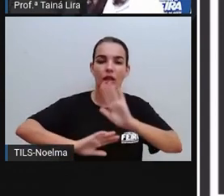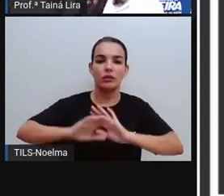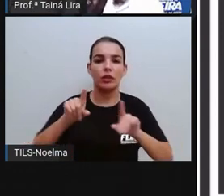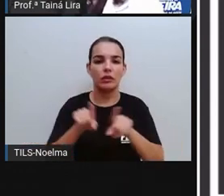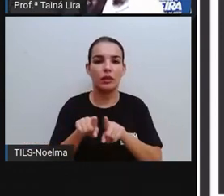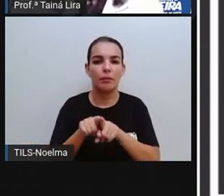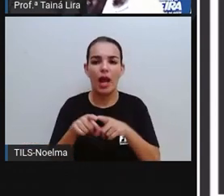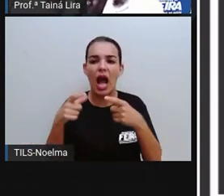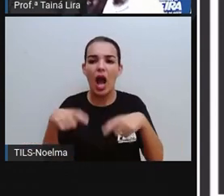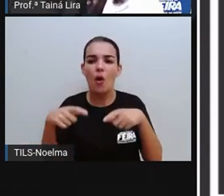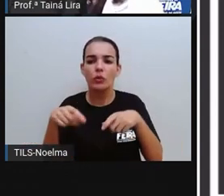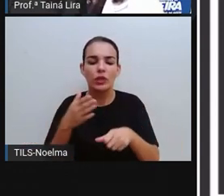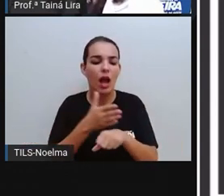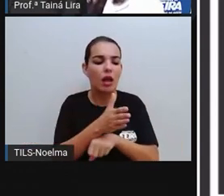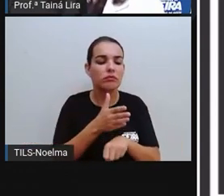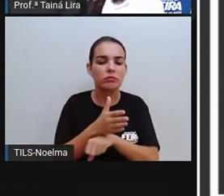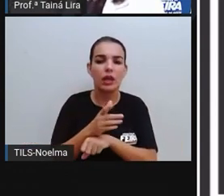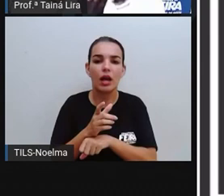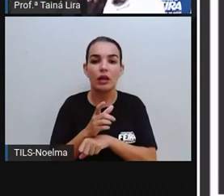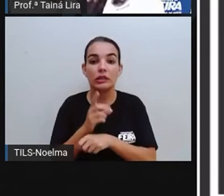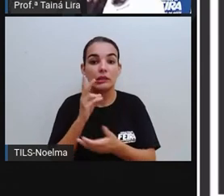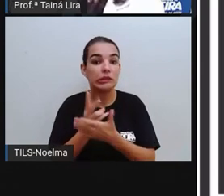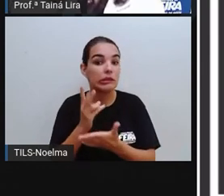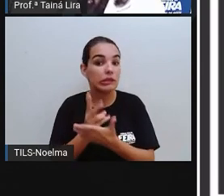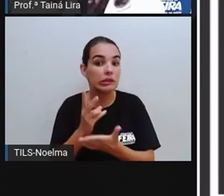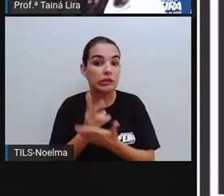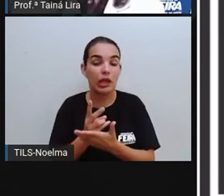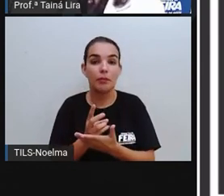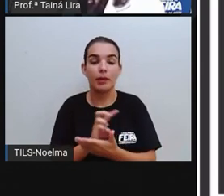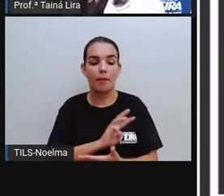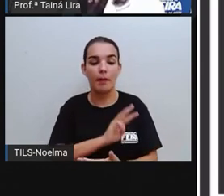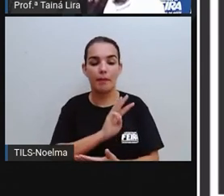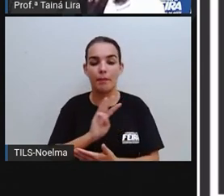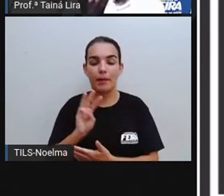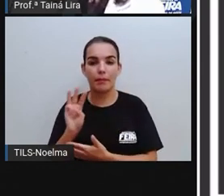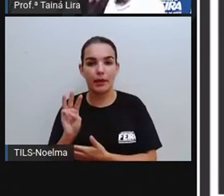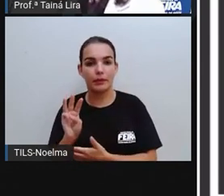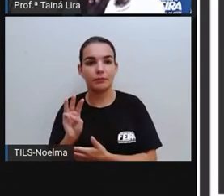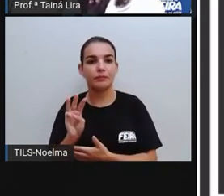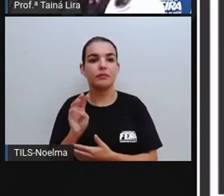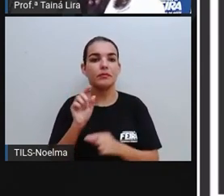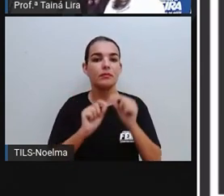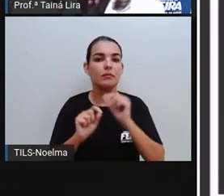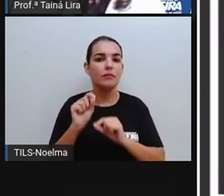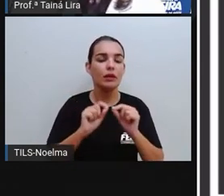onde a gente está entrando, entrar sempre em sites também, segundo ano,